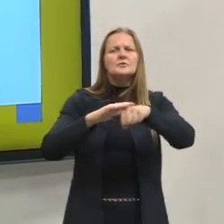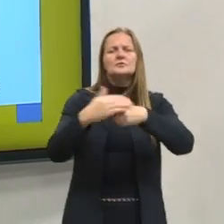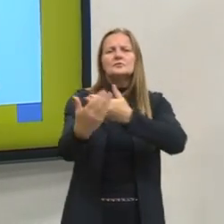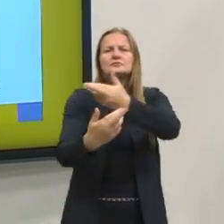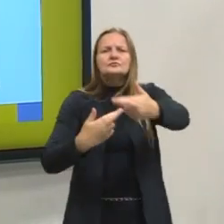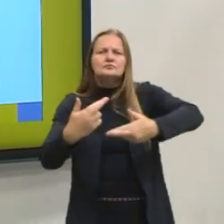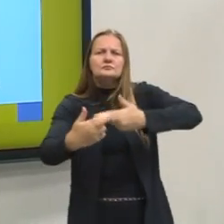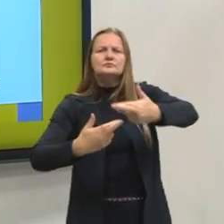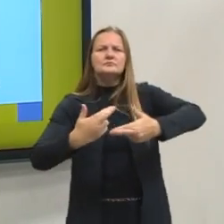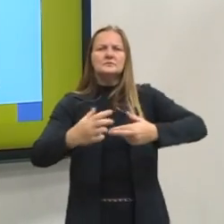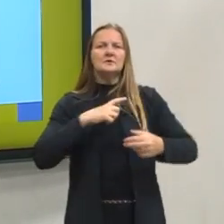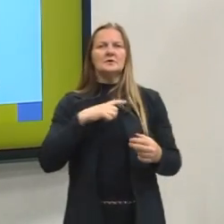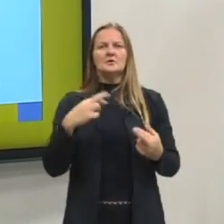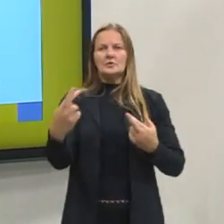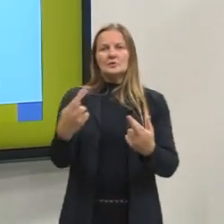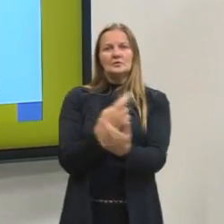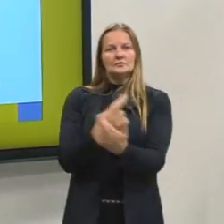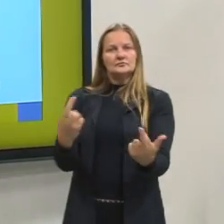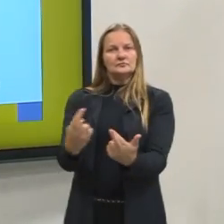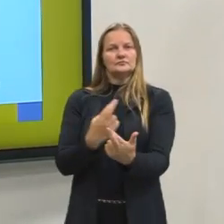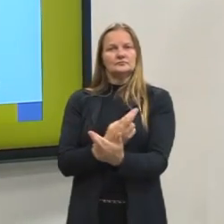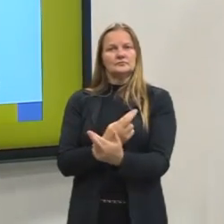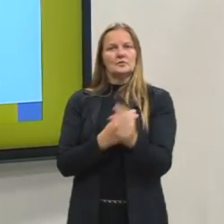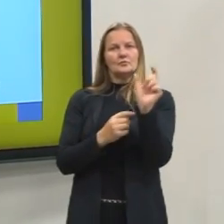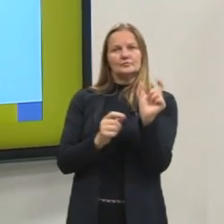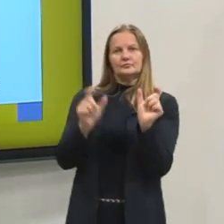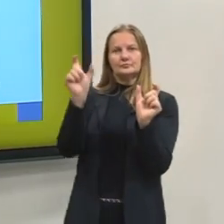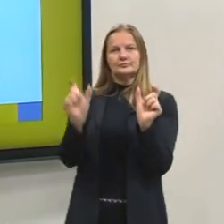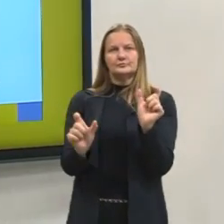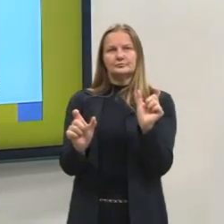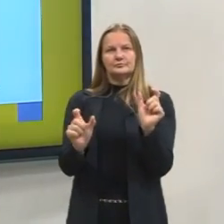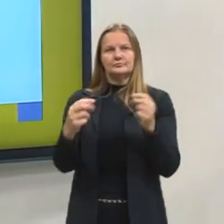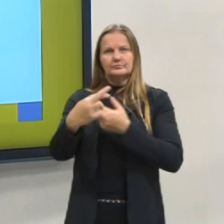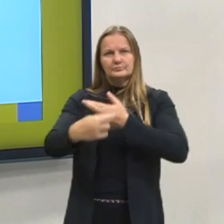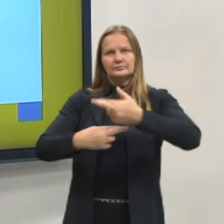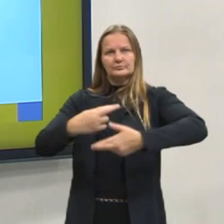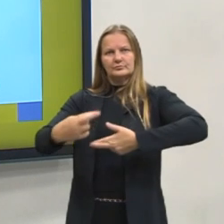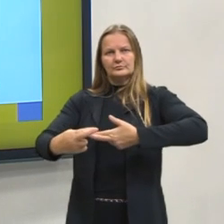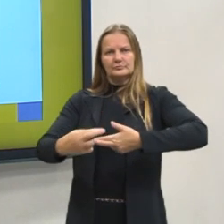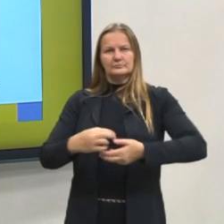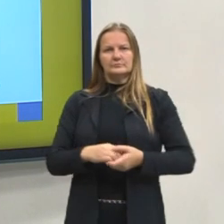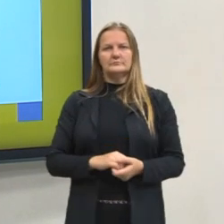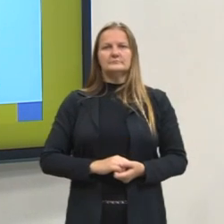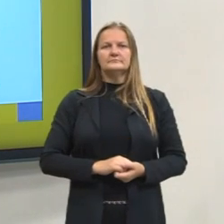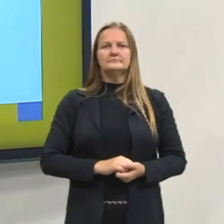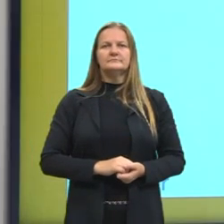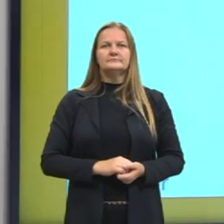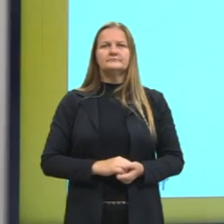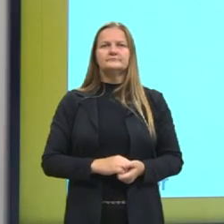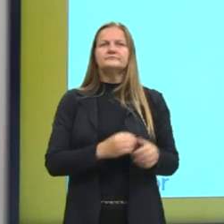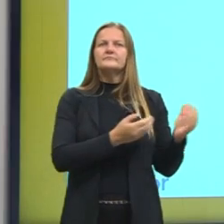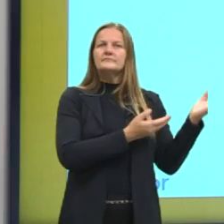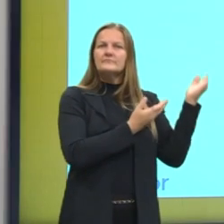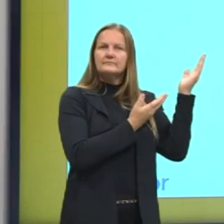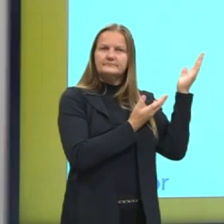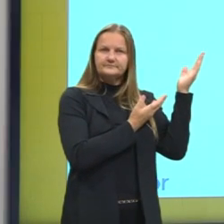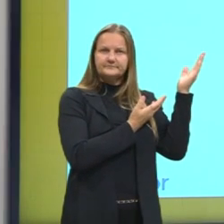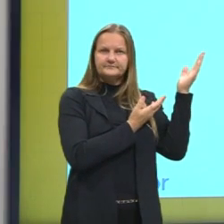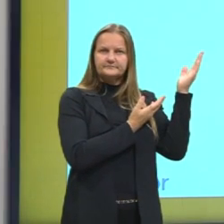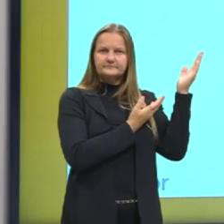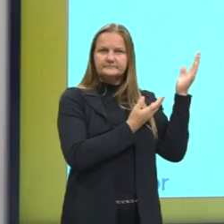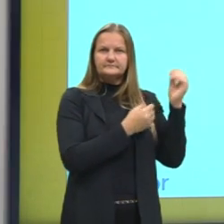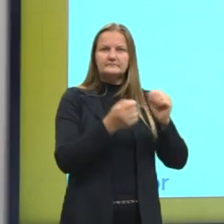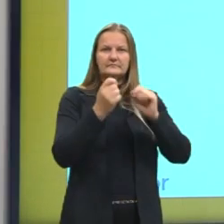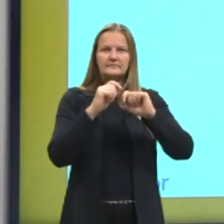relação entre, ao menos, dois comunicantes. Daí eu trouxe os próximos dois